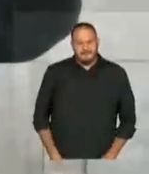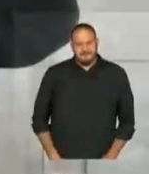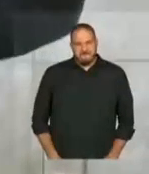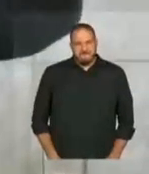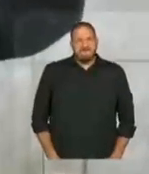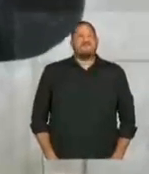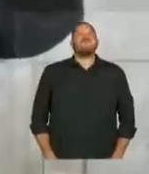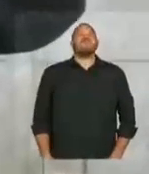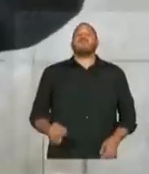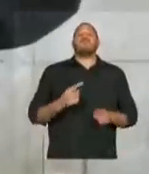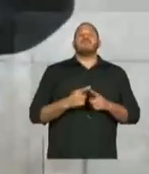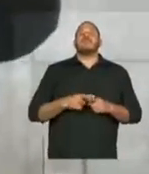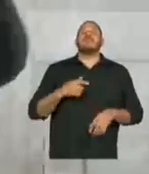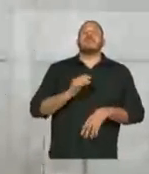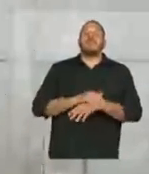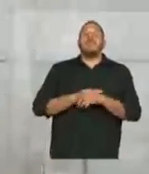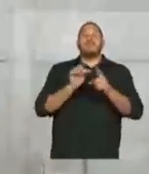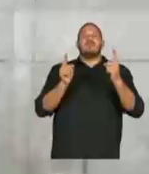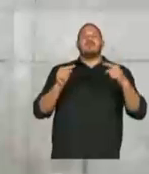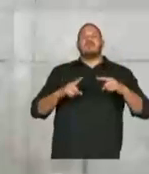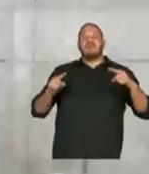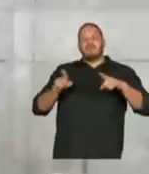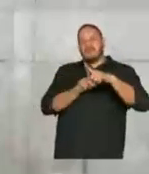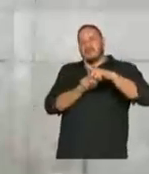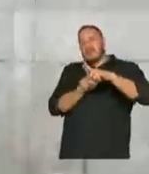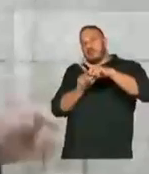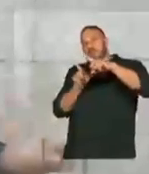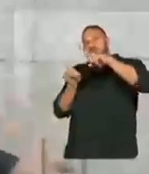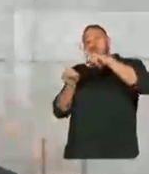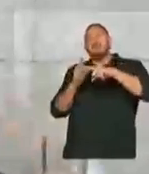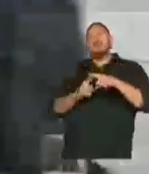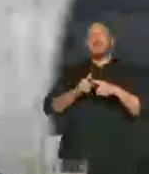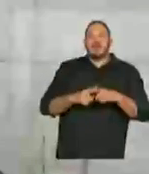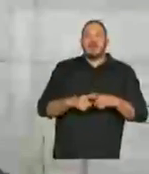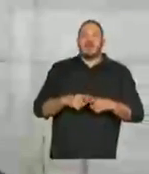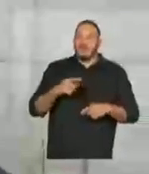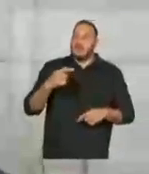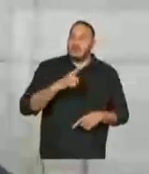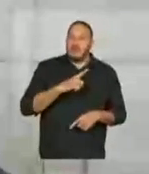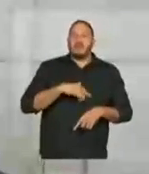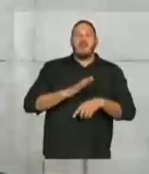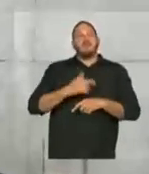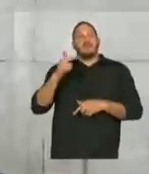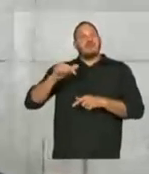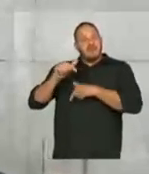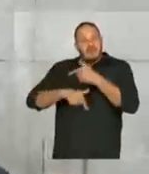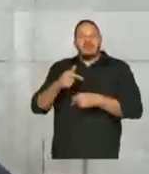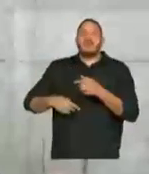Por que que acontece essa inversão da curva? Por causa de um forte processo de terceirização.